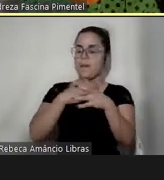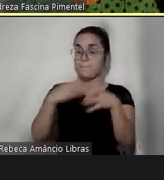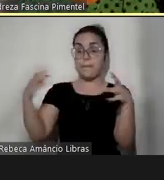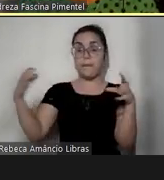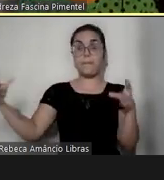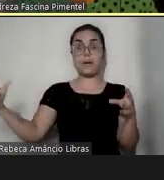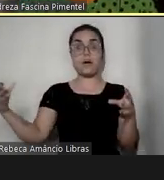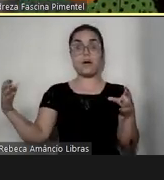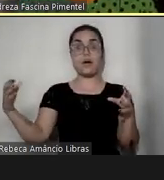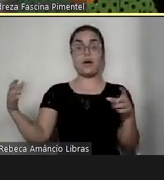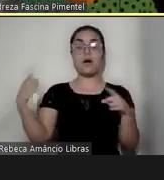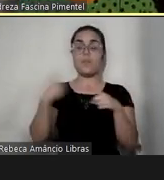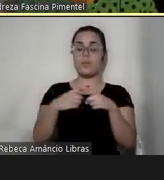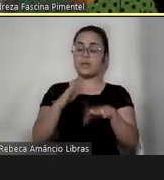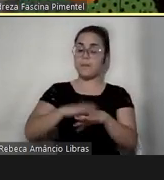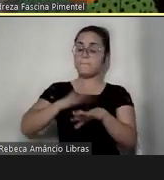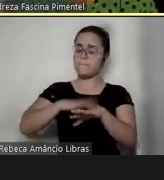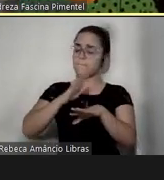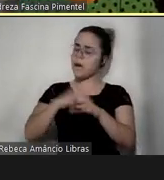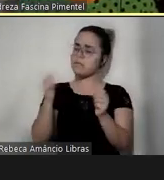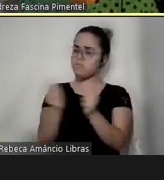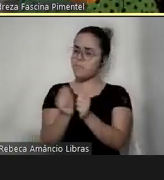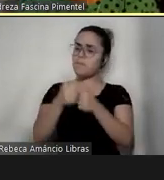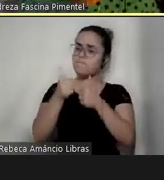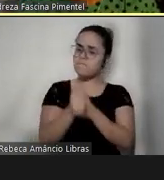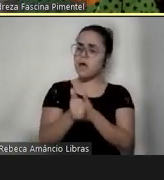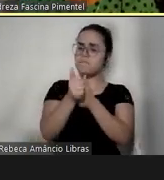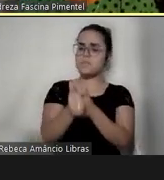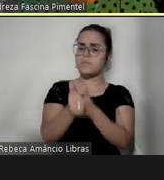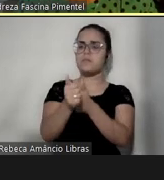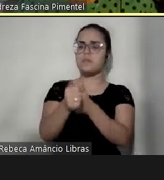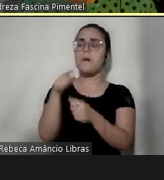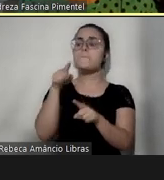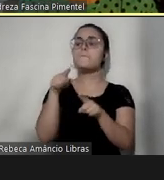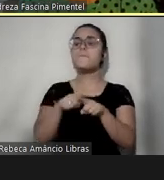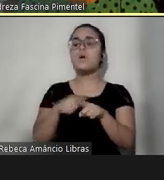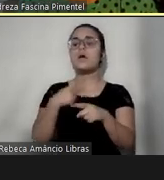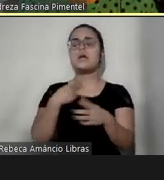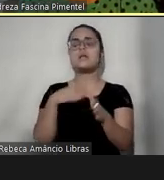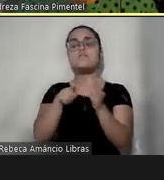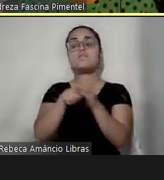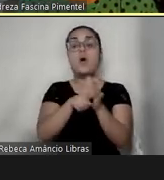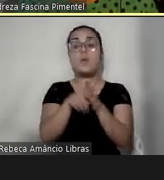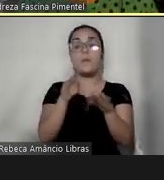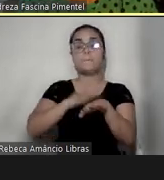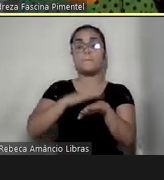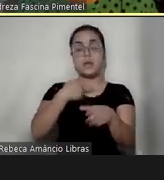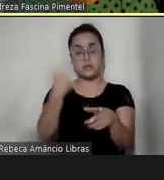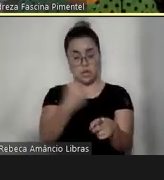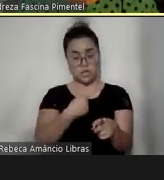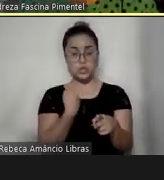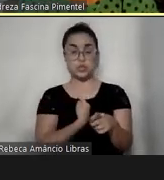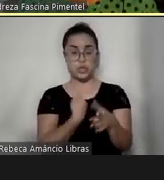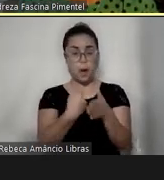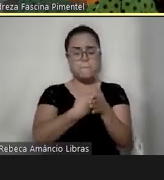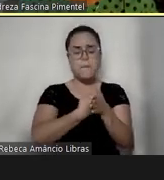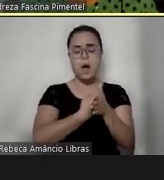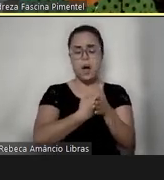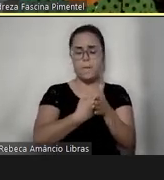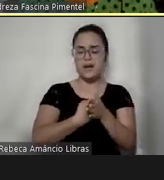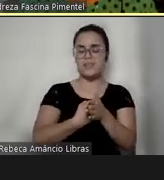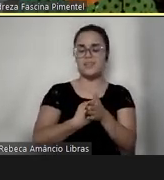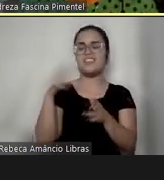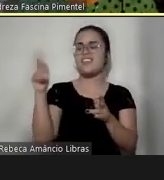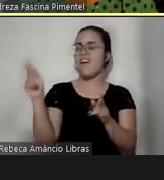querem mais de nós. Eles nos buscam mais. Esse é o valor maior da